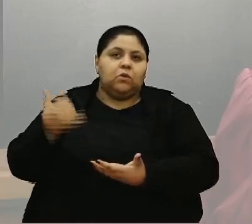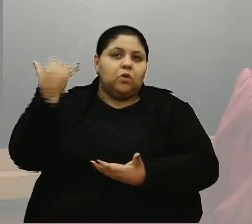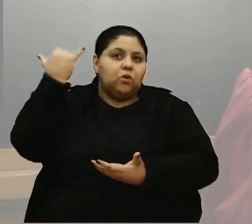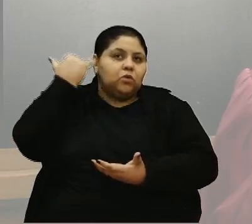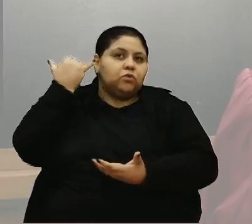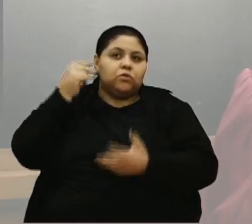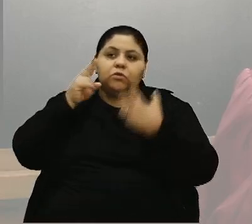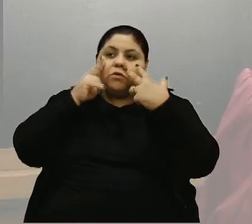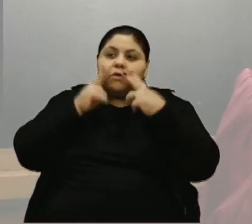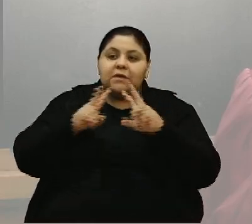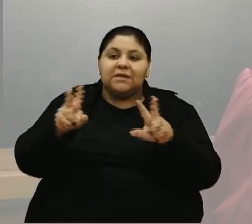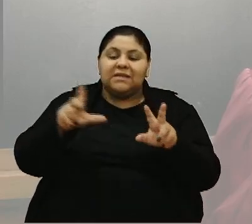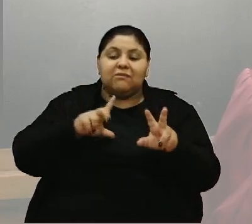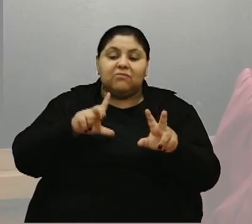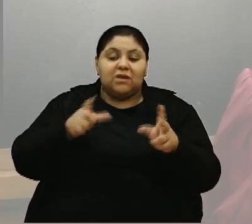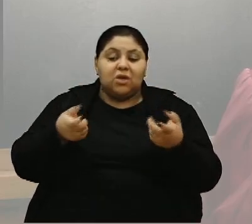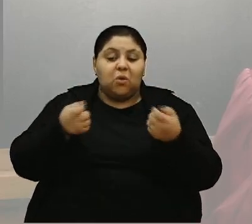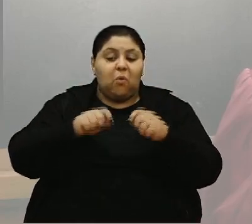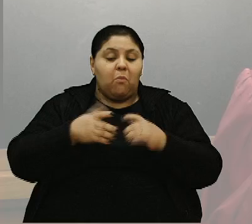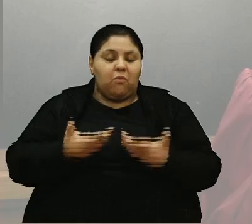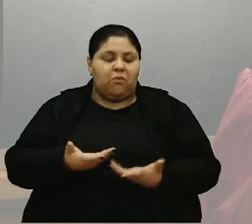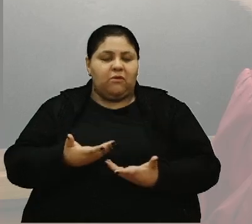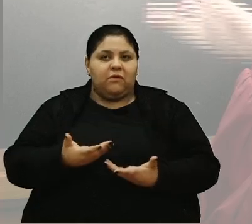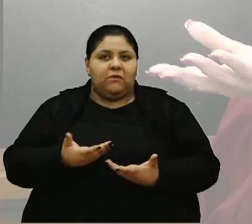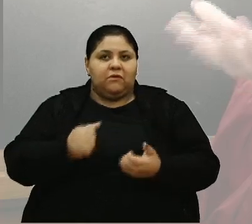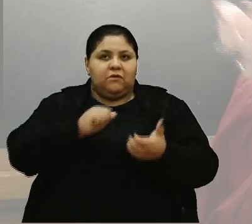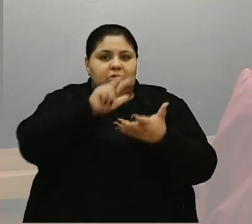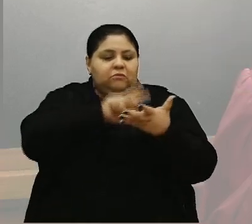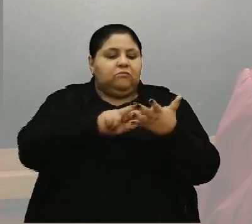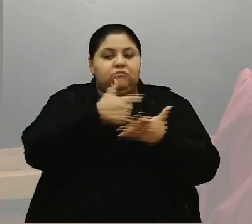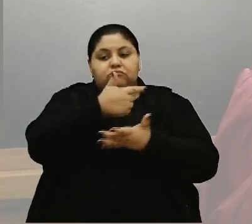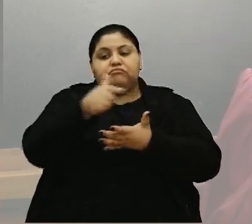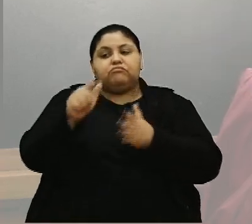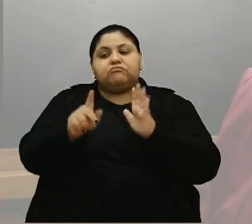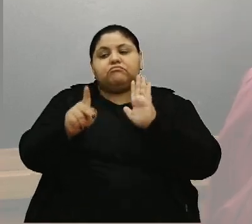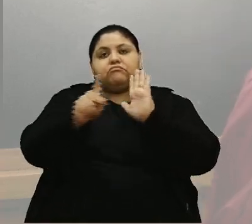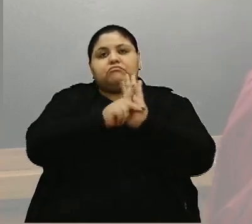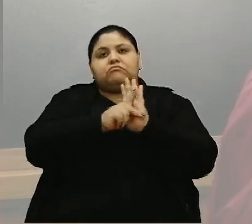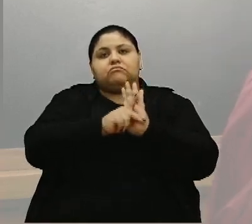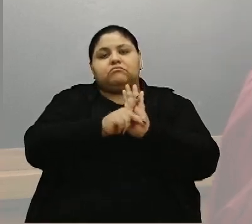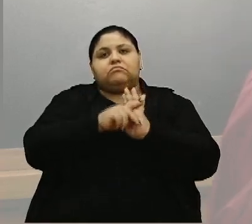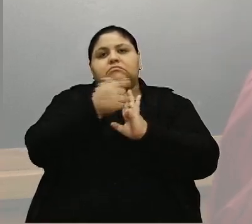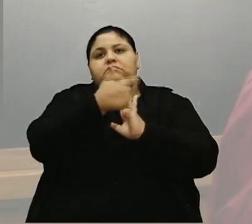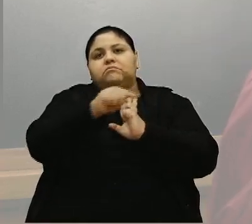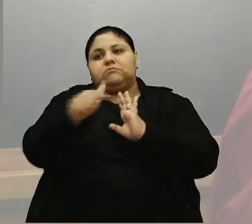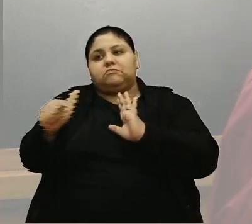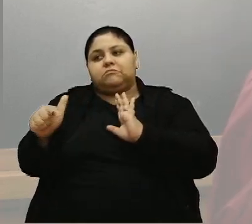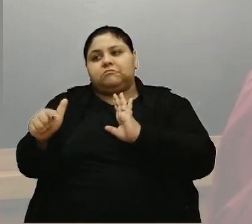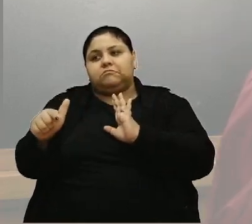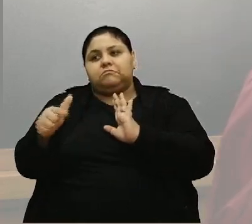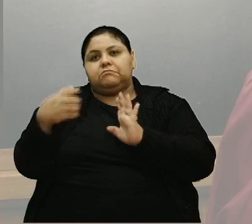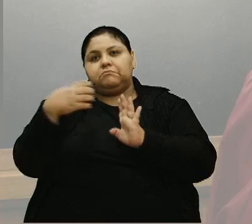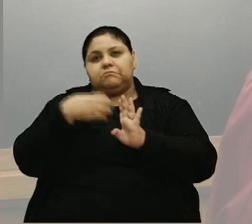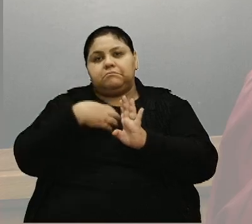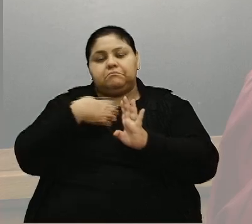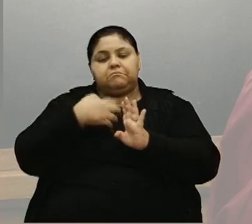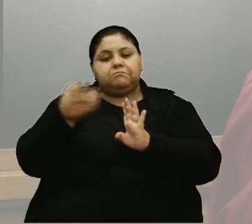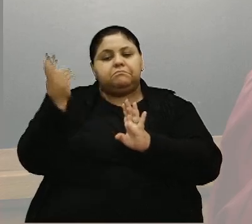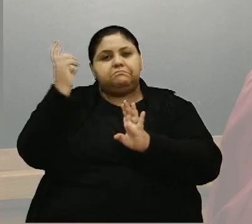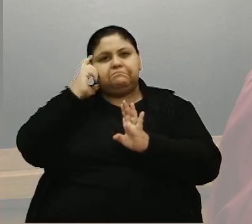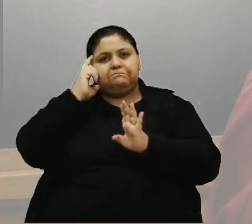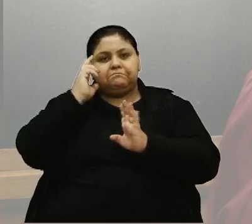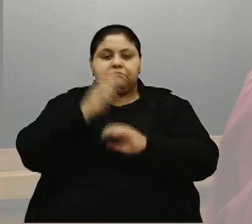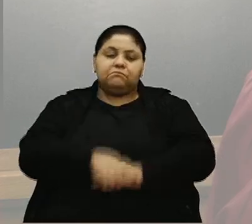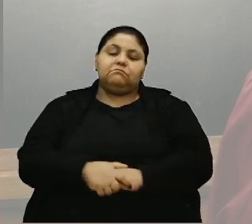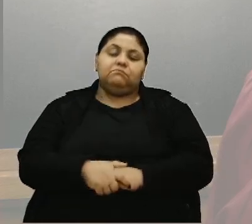e que não teriam condições também de avaliar os outros projetos das outras manifestações culturais. Então,